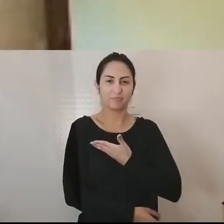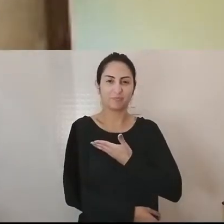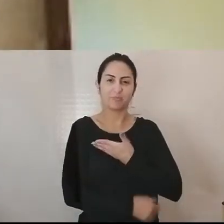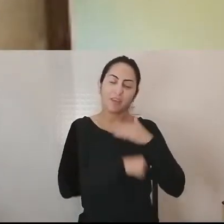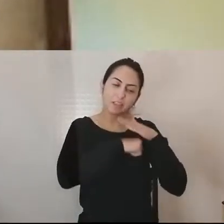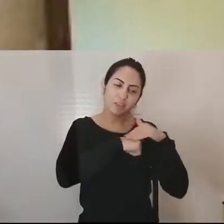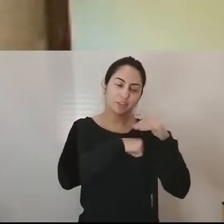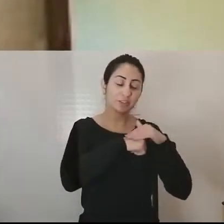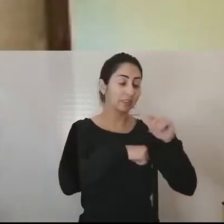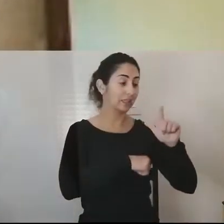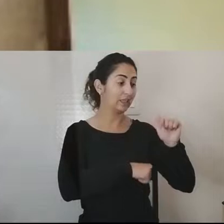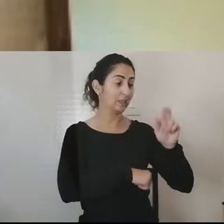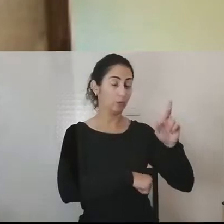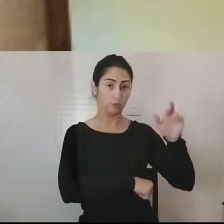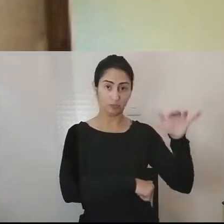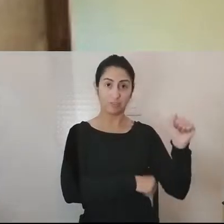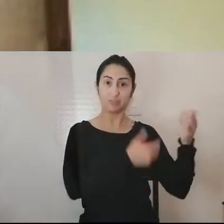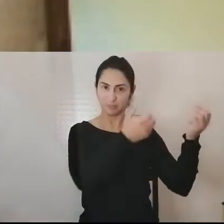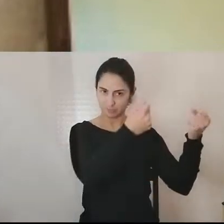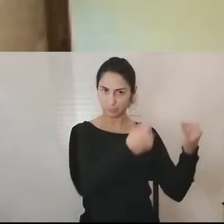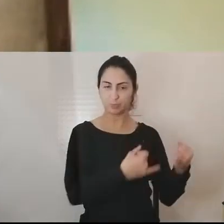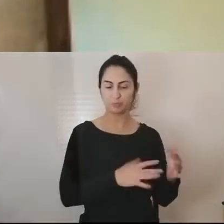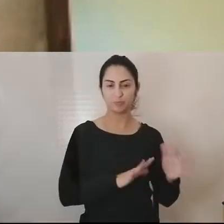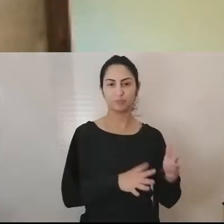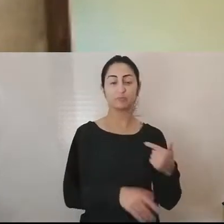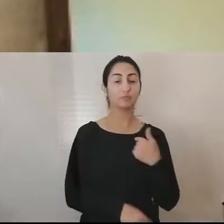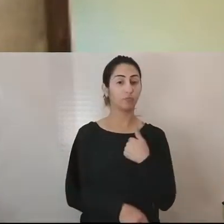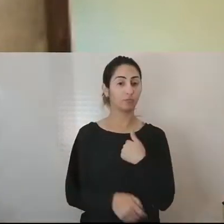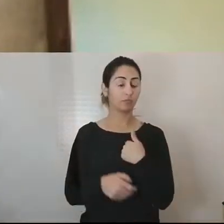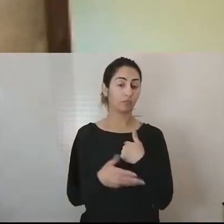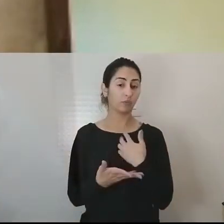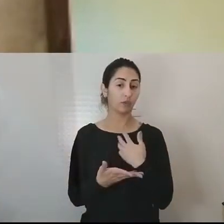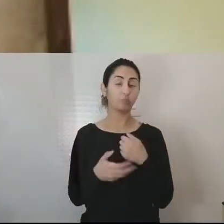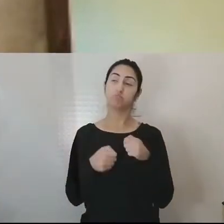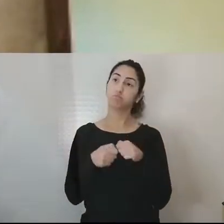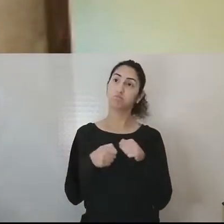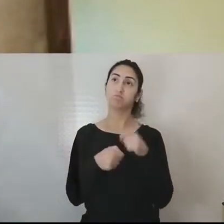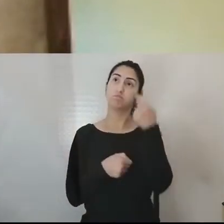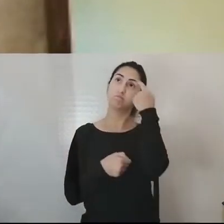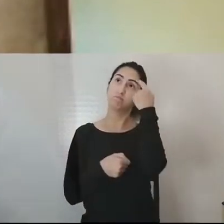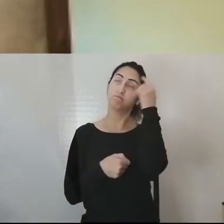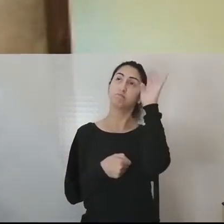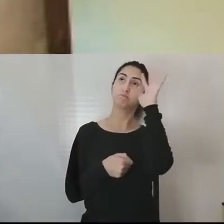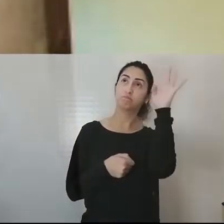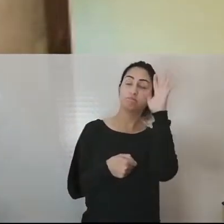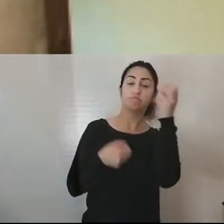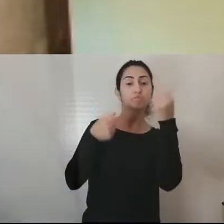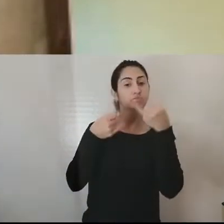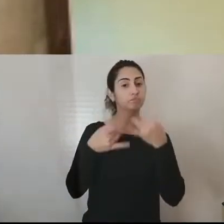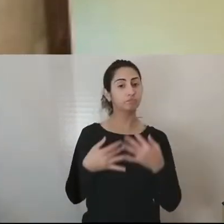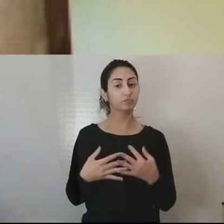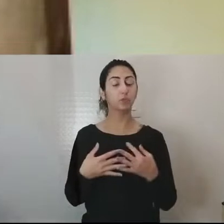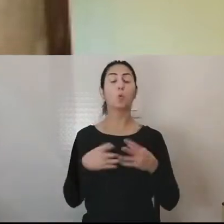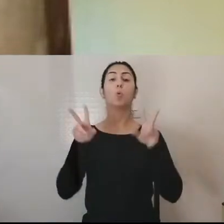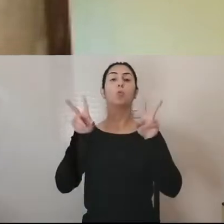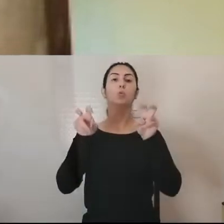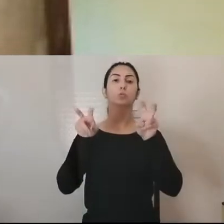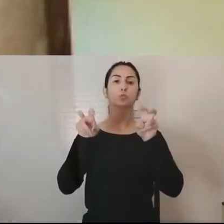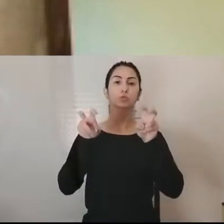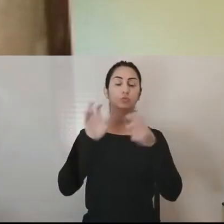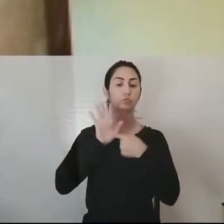Moutinho, eu vou fazer algumas reflexões. E o título desta apresentação